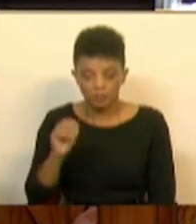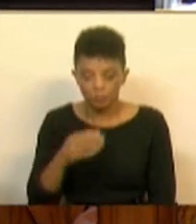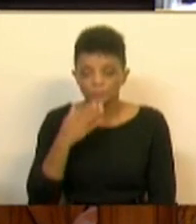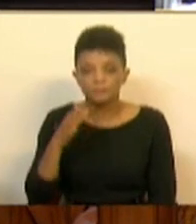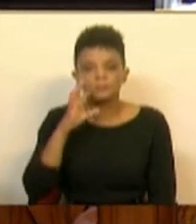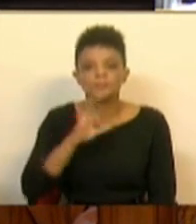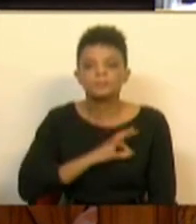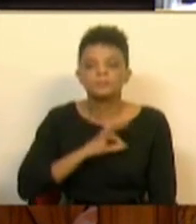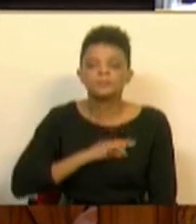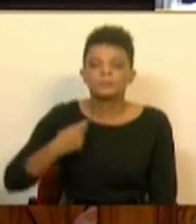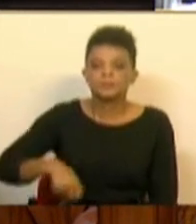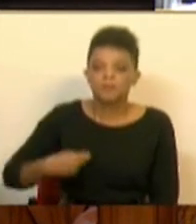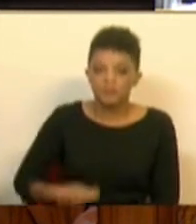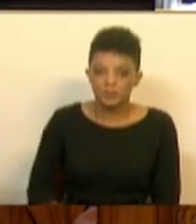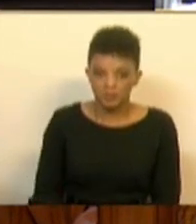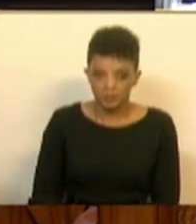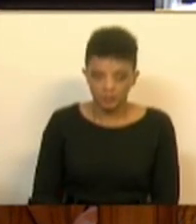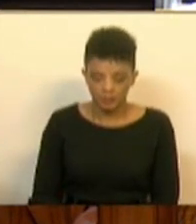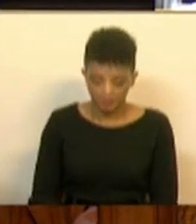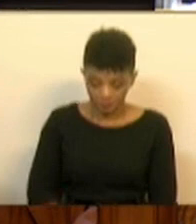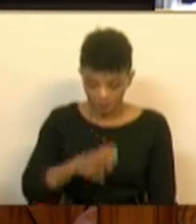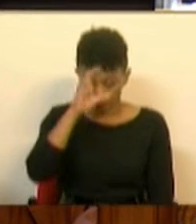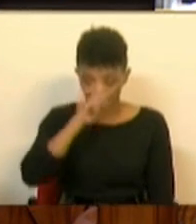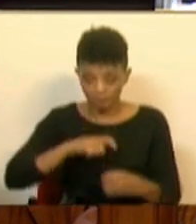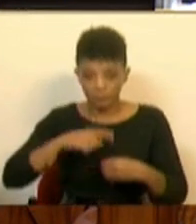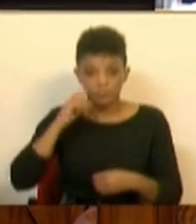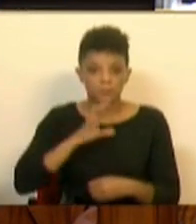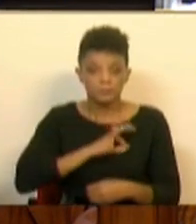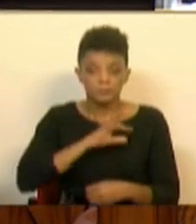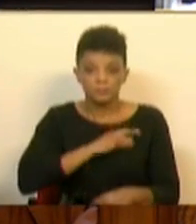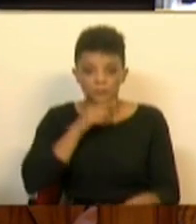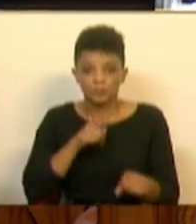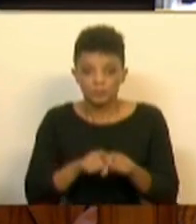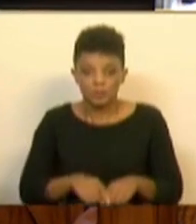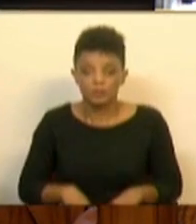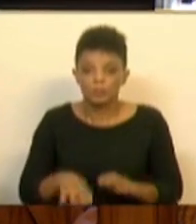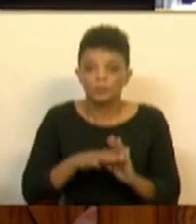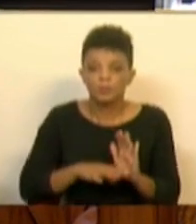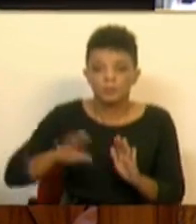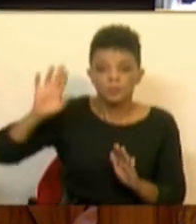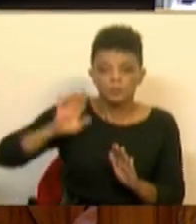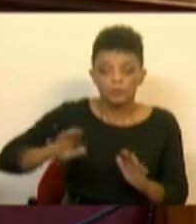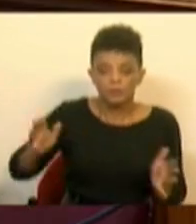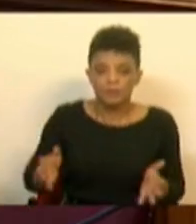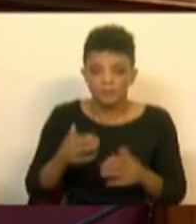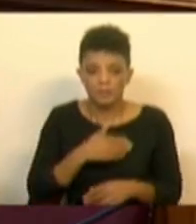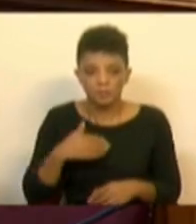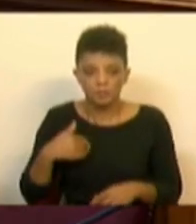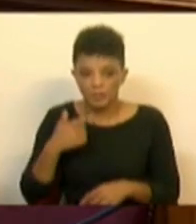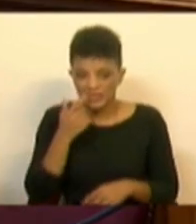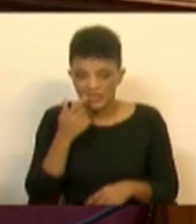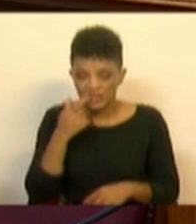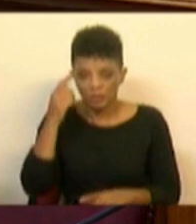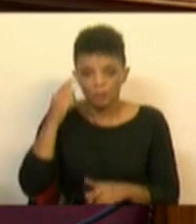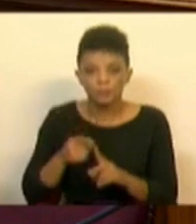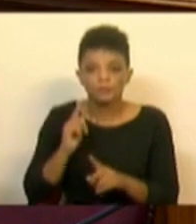Muito obrigada, Sr. Presidente, Srs. Membros do Governo, Sras. e Srs. Deputados. Com o Programa Nacional de Promoção de Saúde Oral,